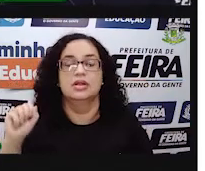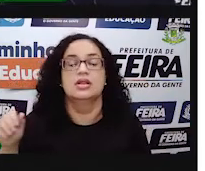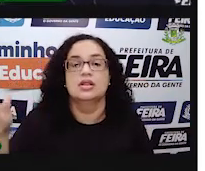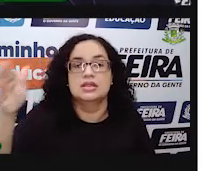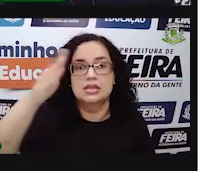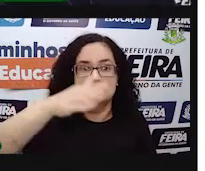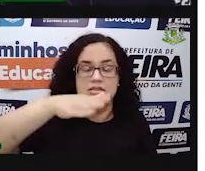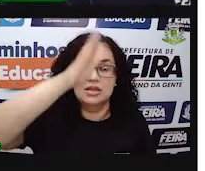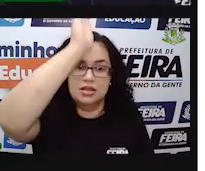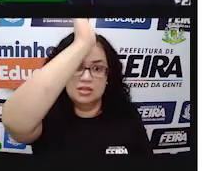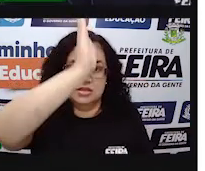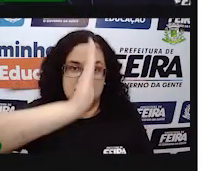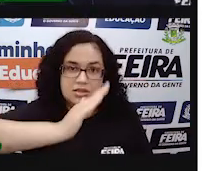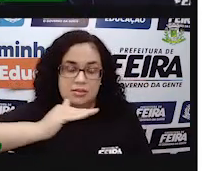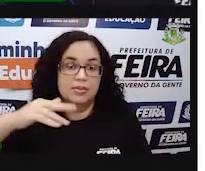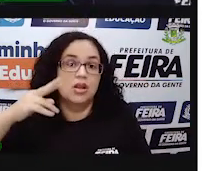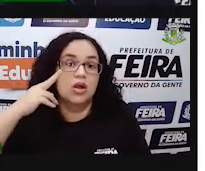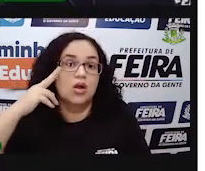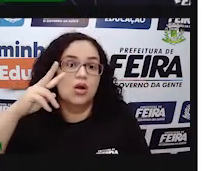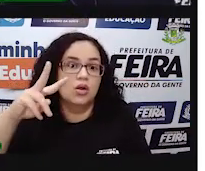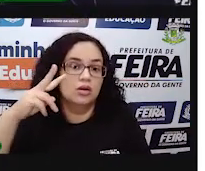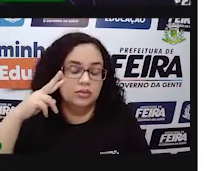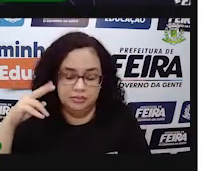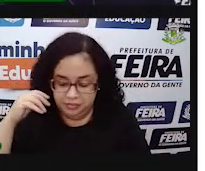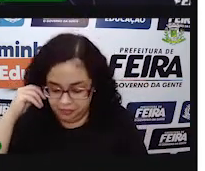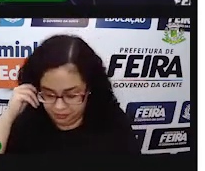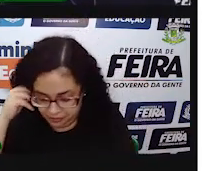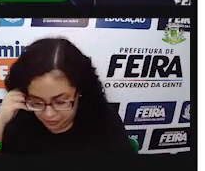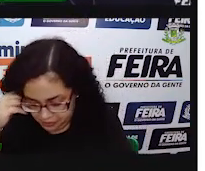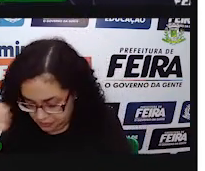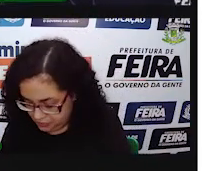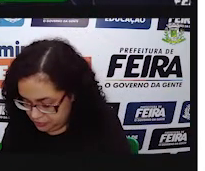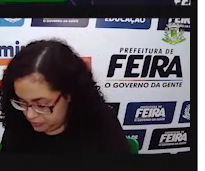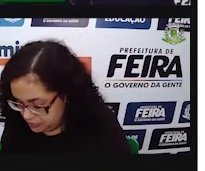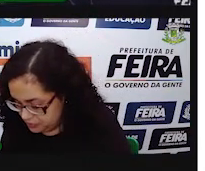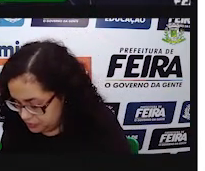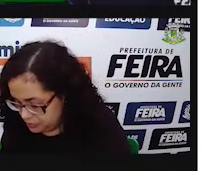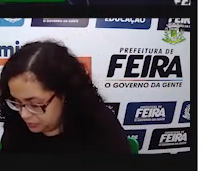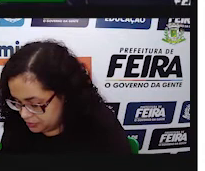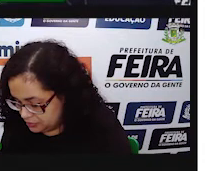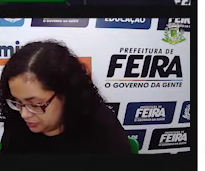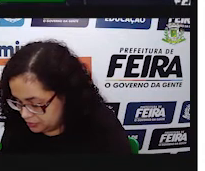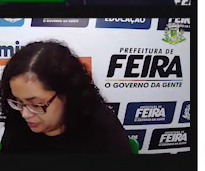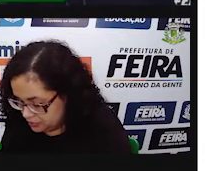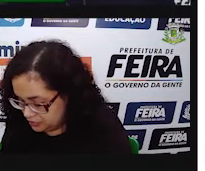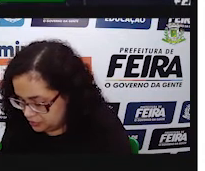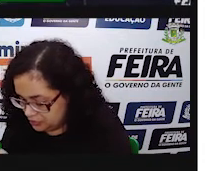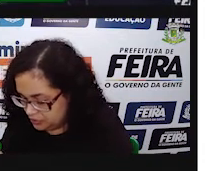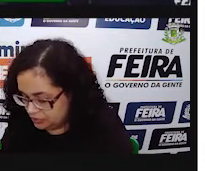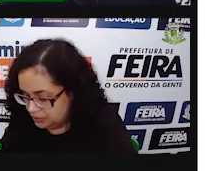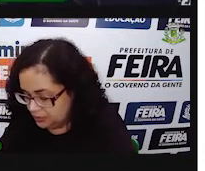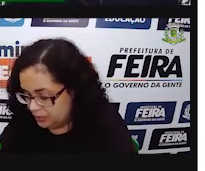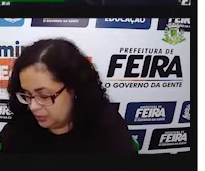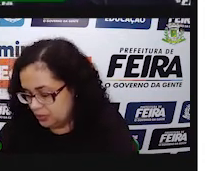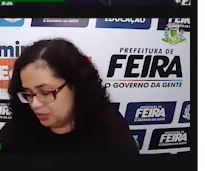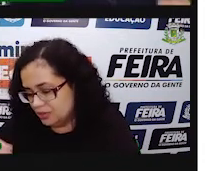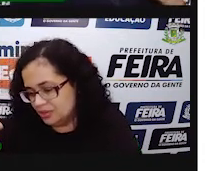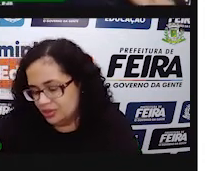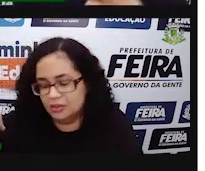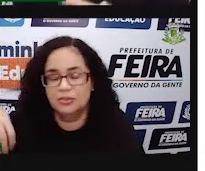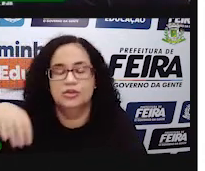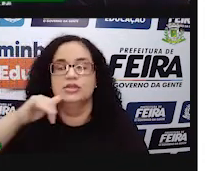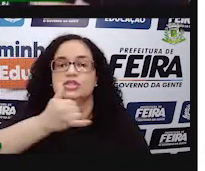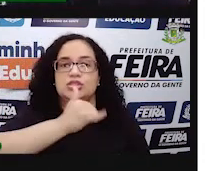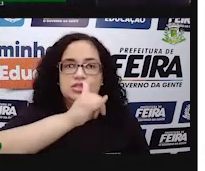maior consumo? Então, nessa tabela aqui, dá uma olhadinha. E qual foi o mês de maior consumo?